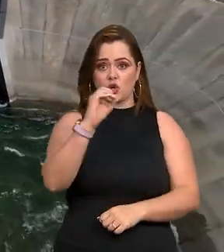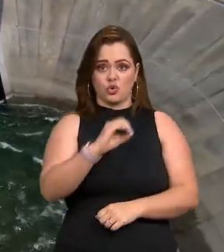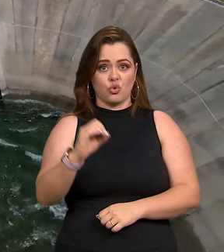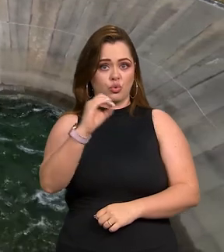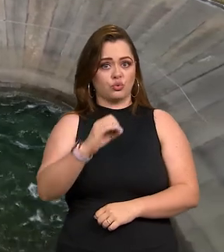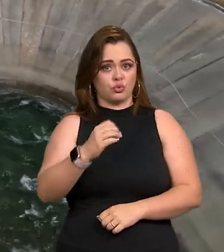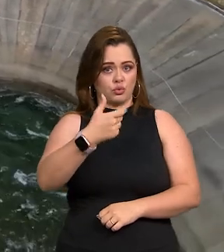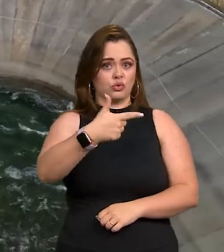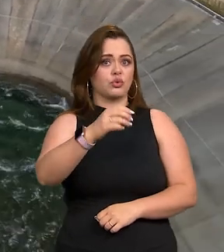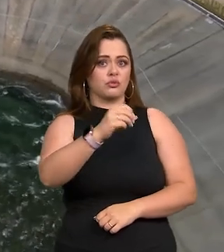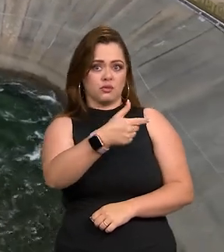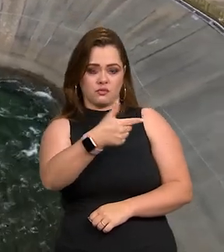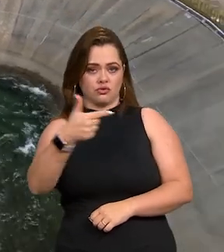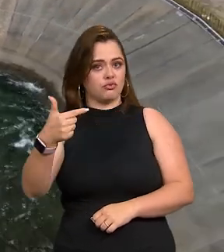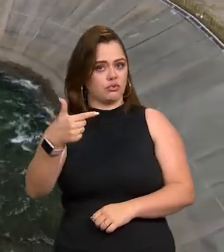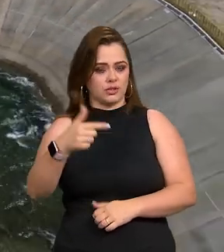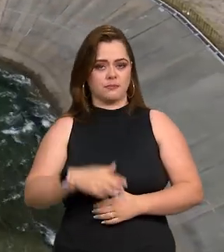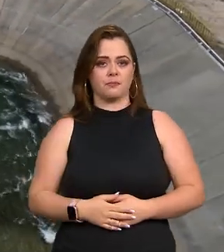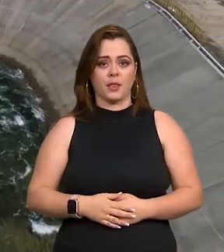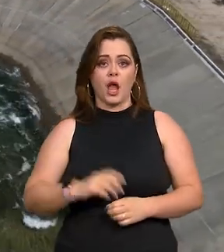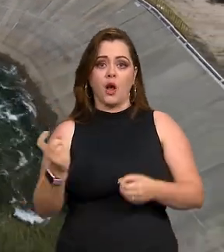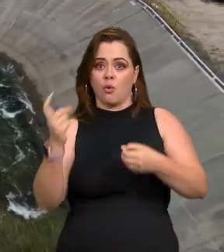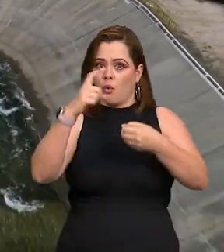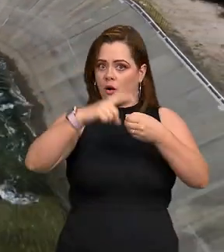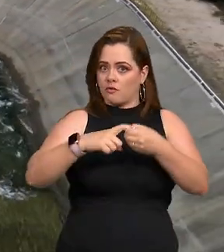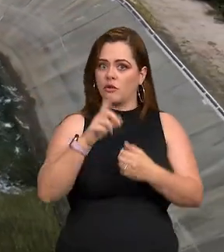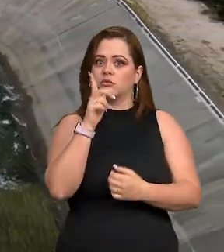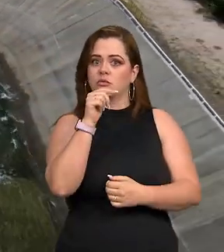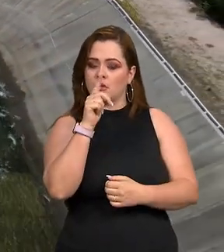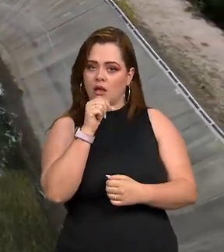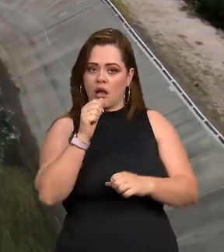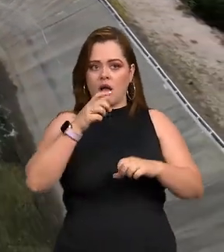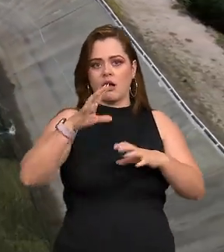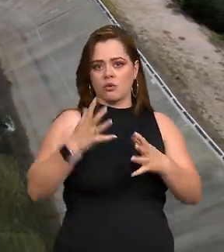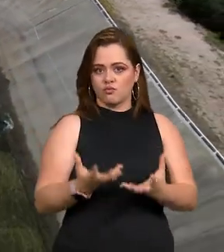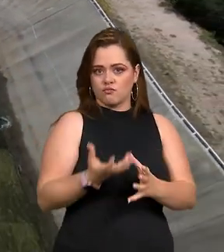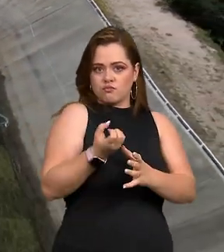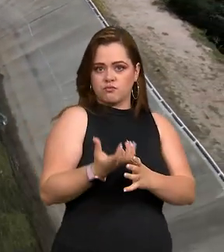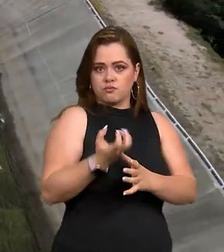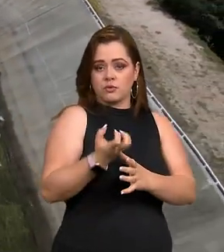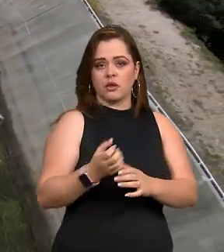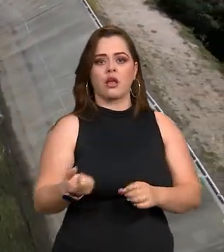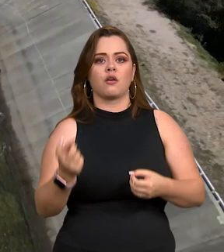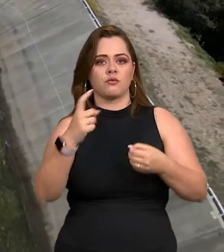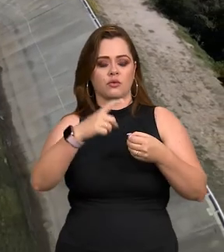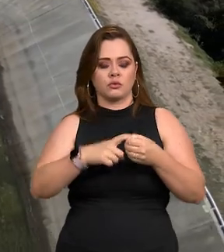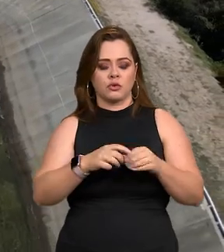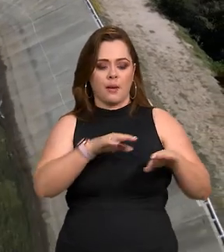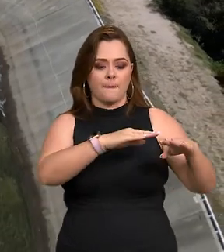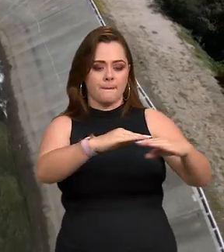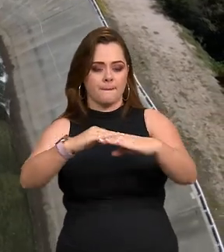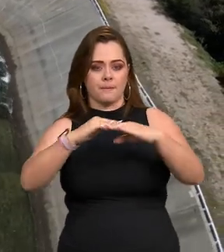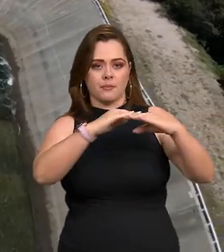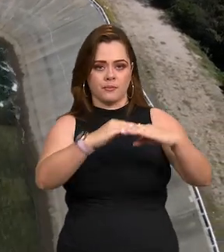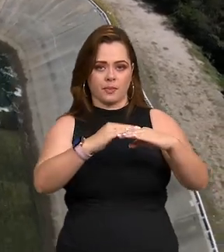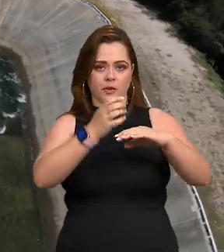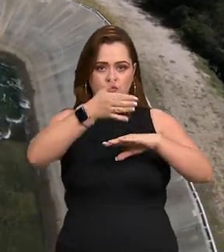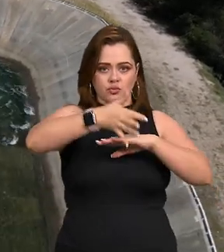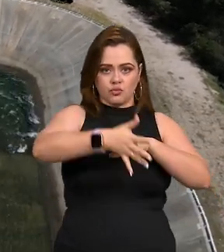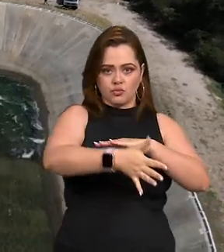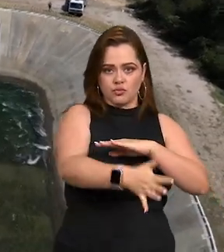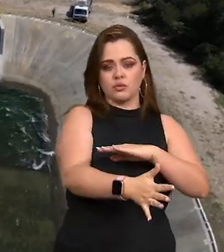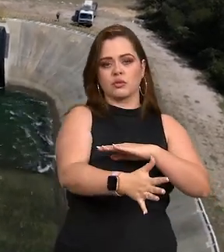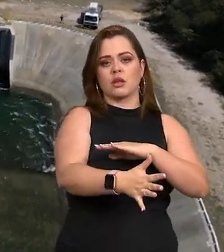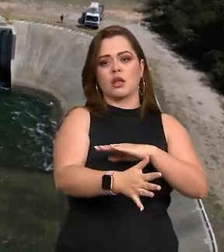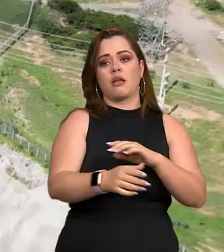paralisada desde outubro de 2022. Com a volta do bombeamento, a programação é reestabelecer o nivelamento